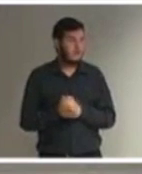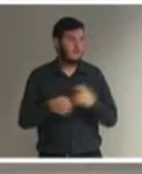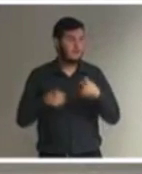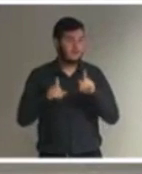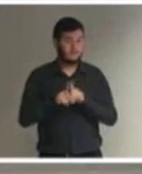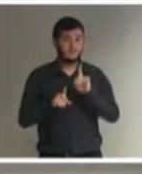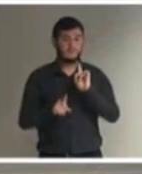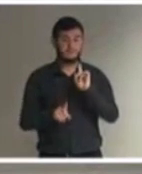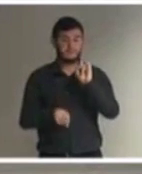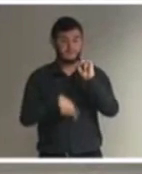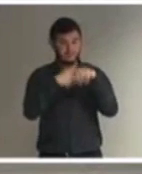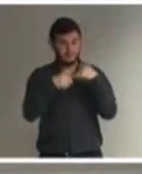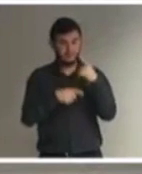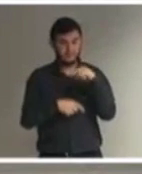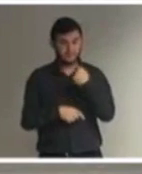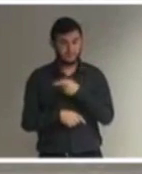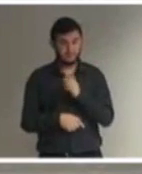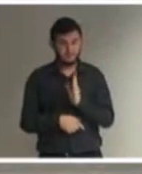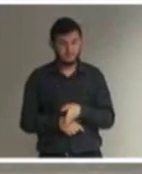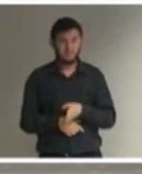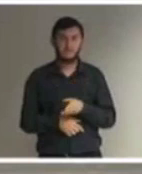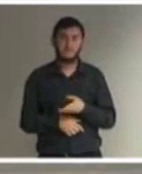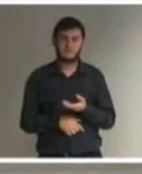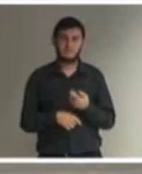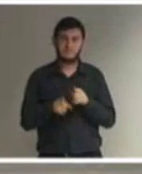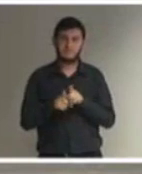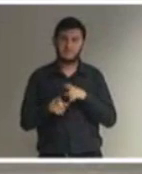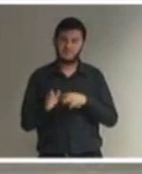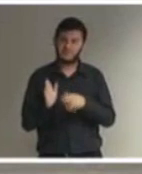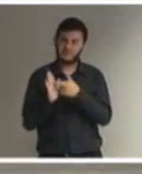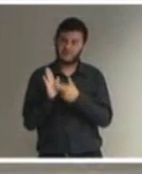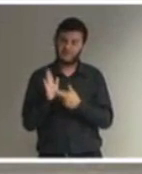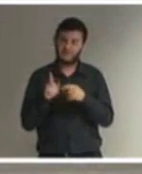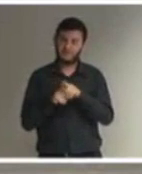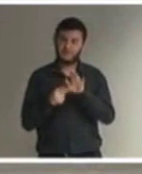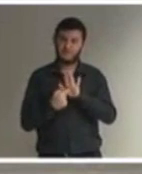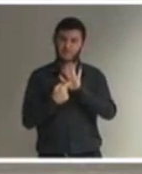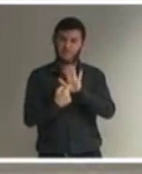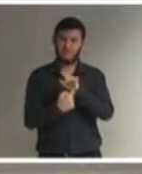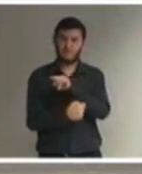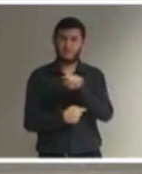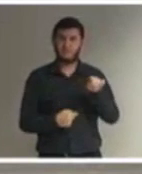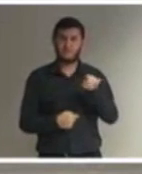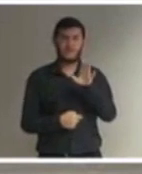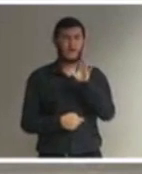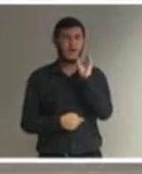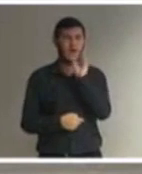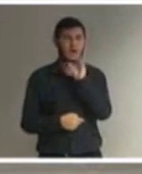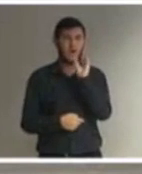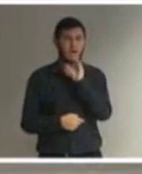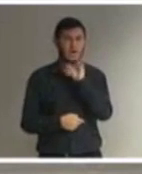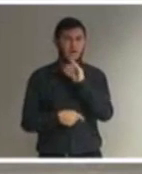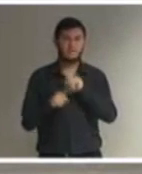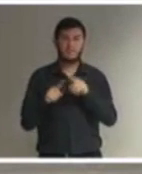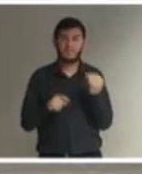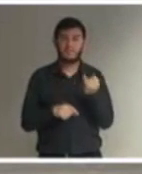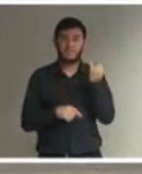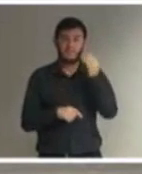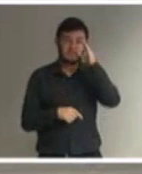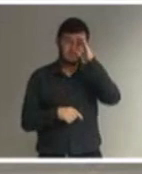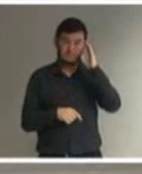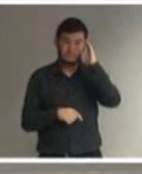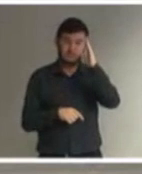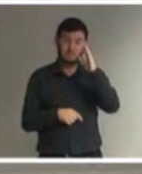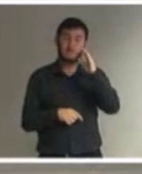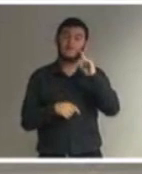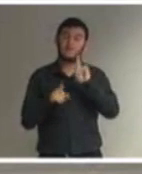depois nós tivemos algumas normas que eu vou citar para vocês rapidamente, mas o mais importante foi a edição